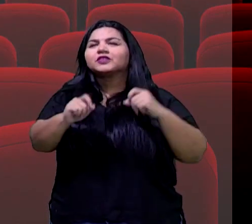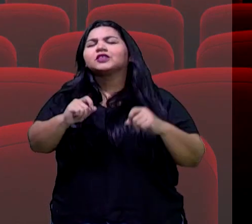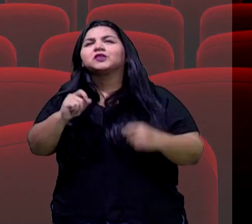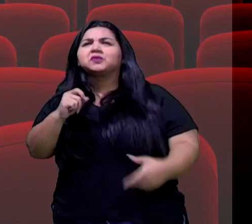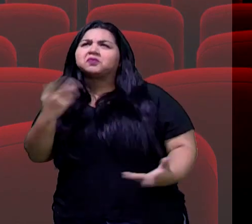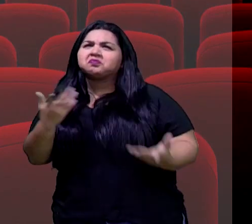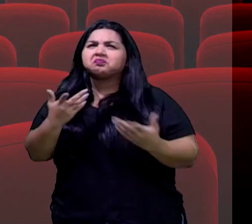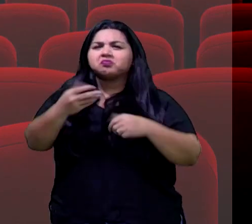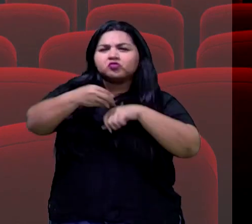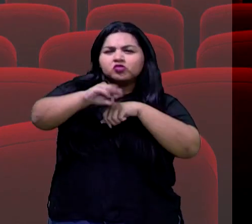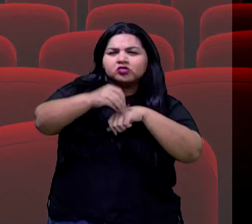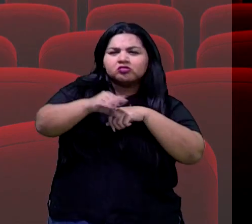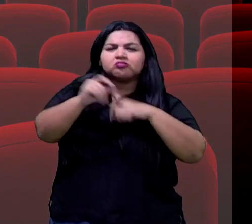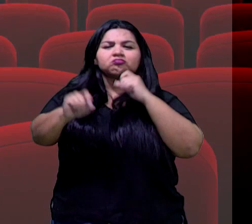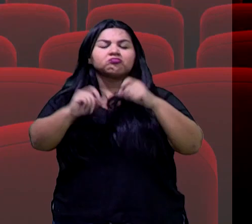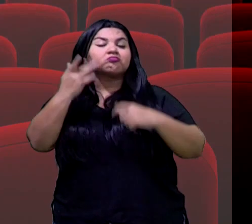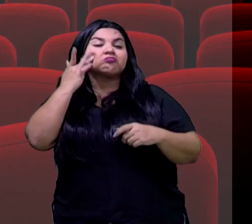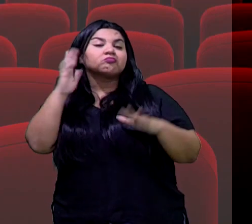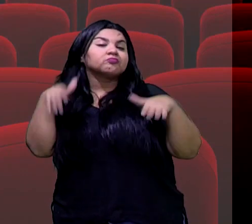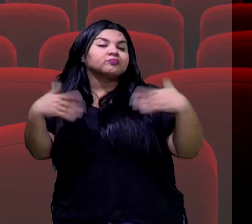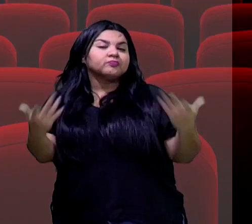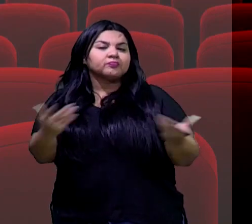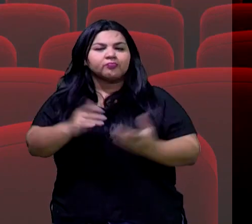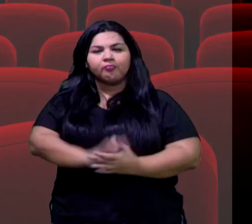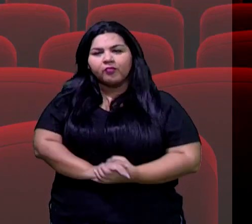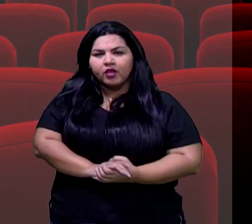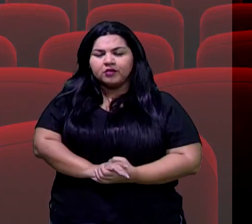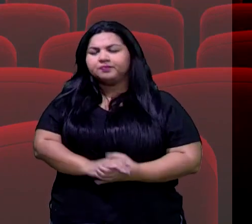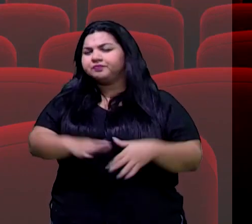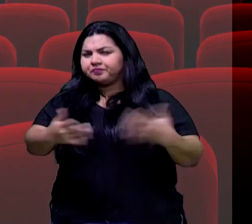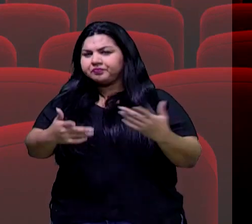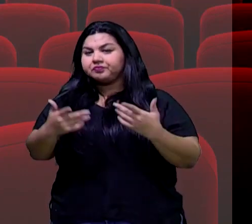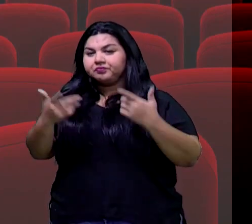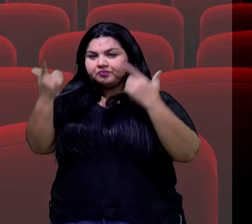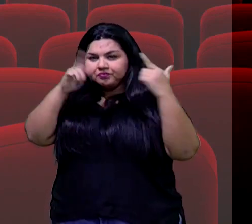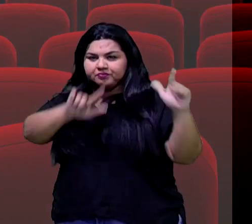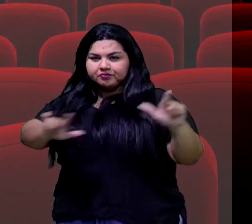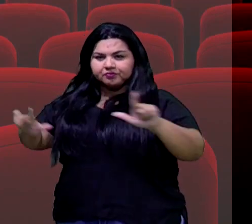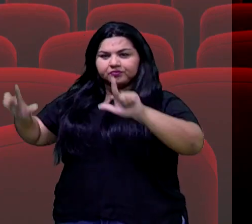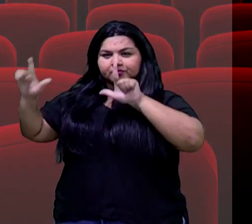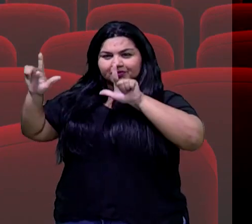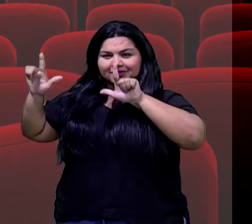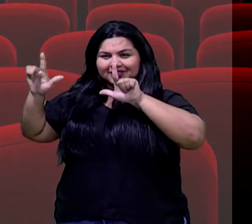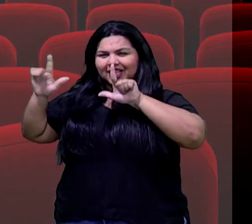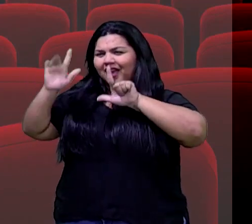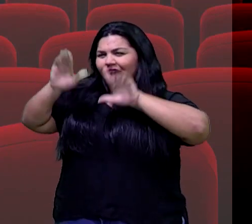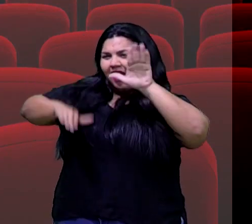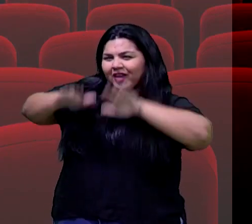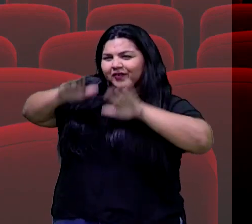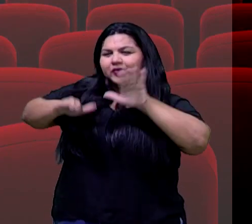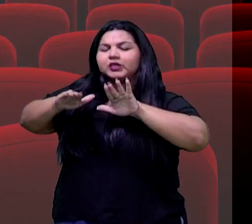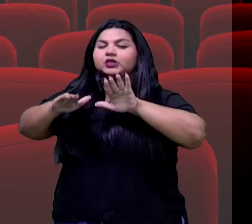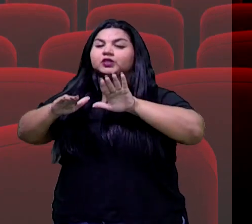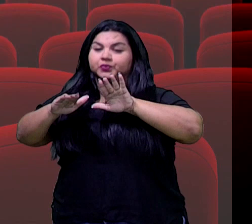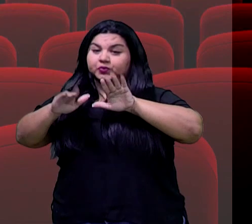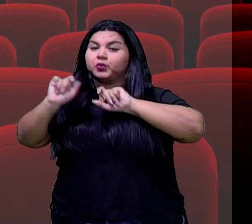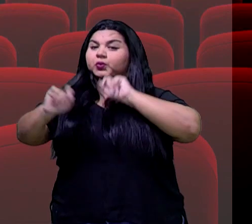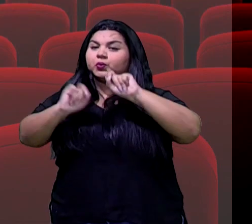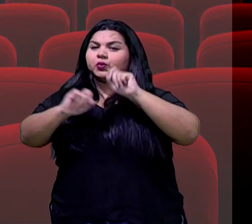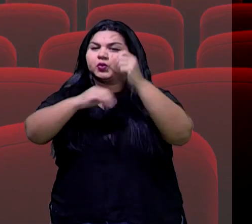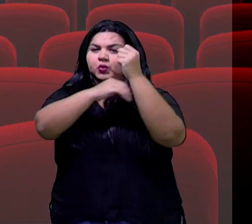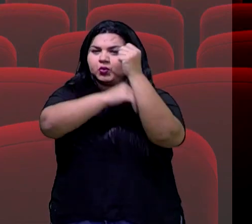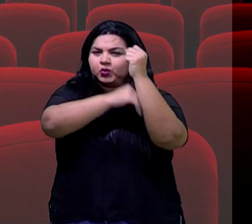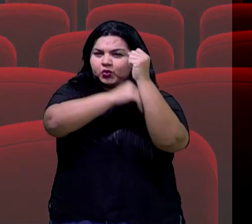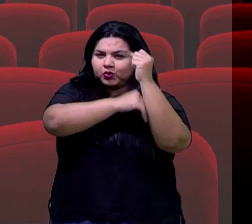dessa sugestão de filme? E olha só, gente, só lembrando que eu vou deixar na tela pra vocês de vez em quando, é um código, né?